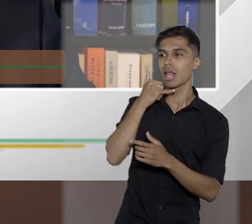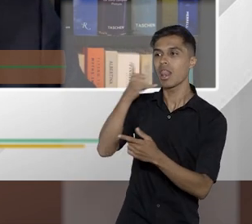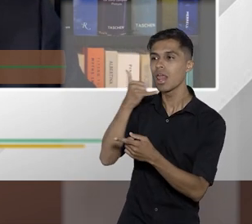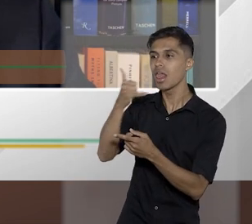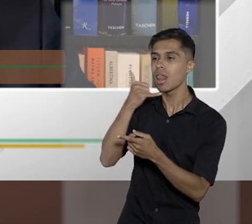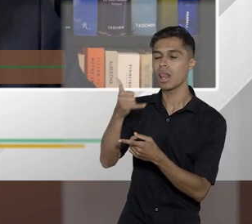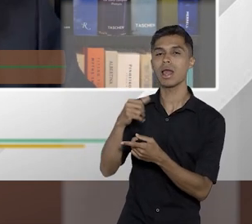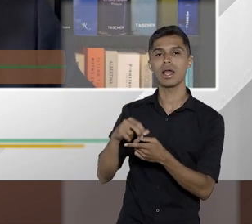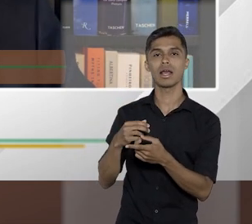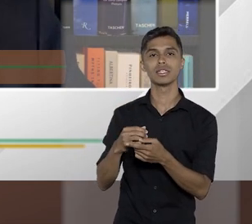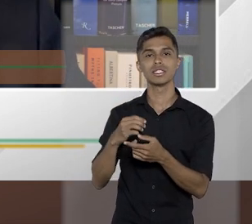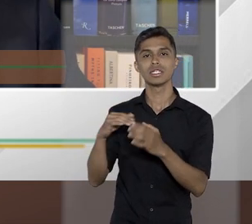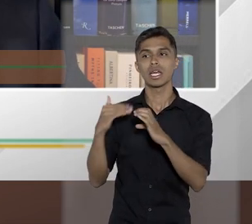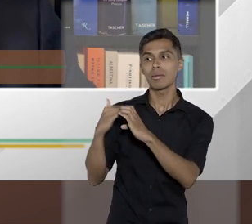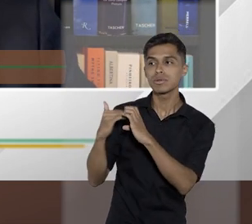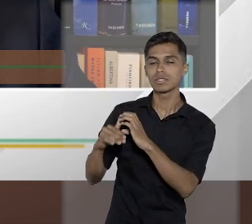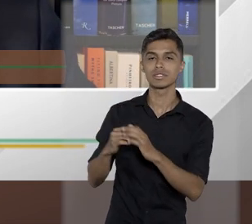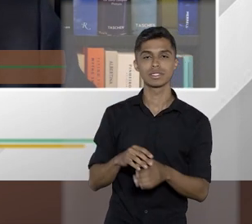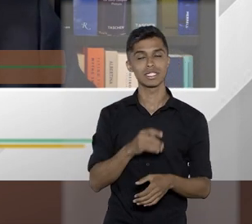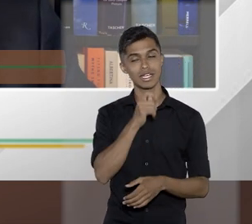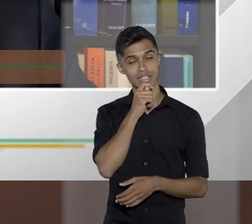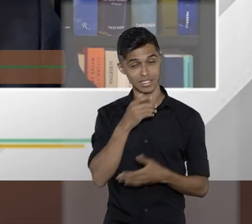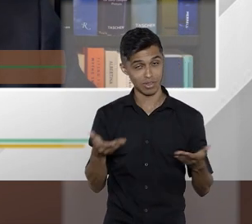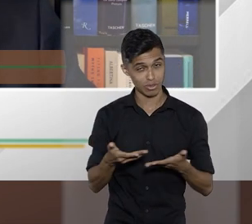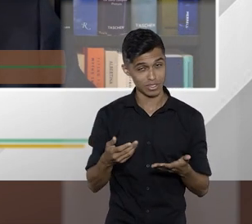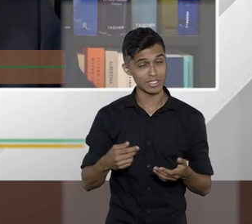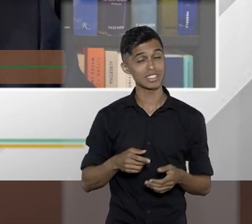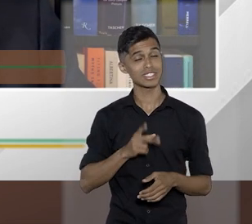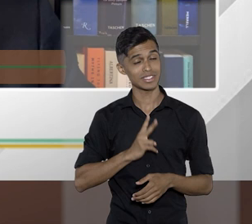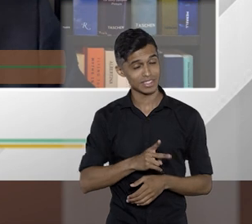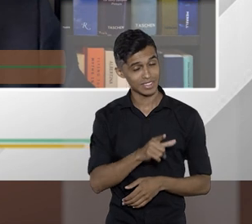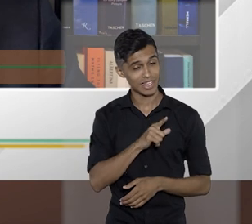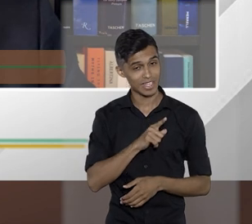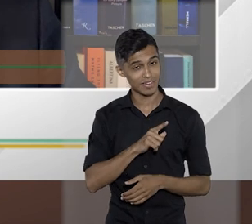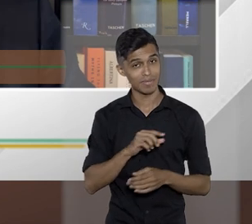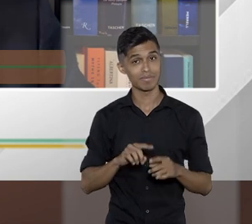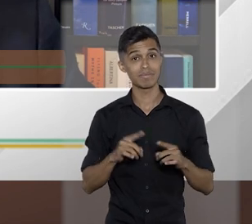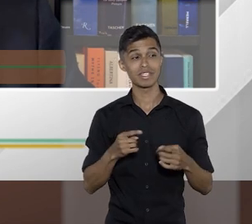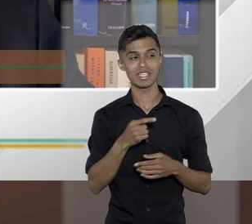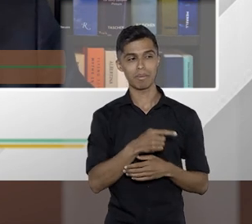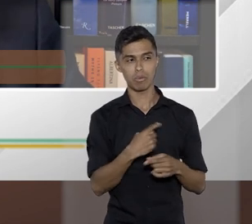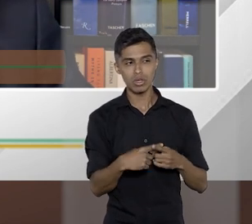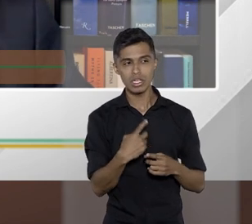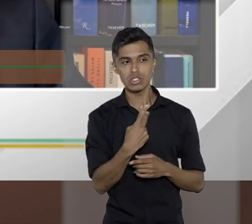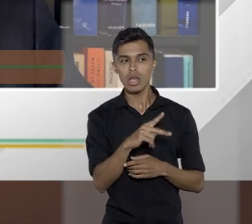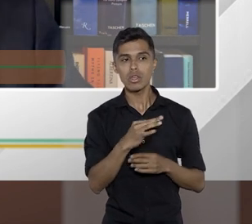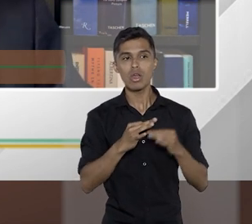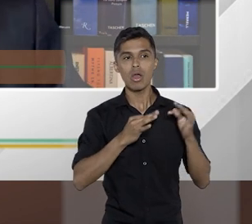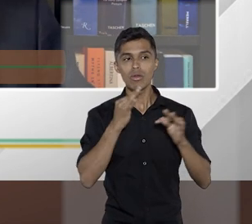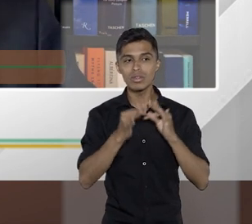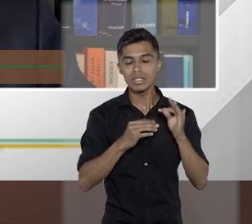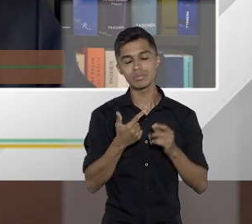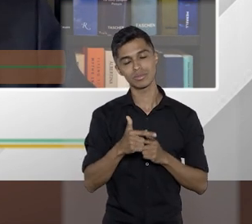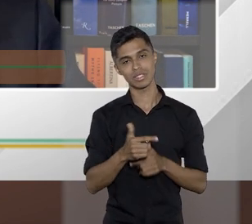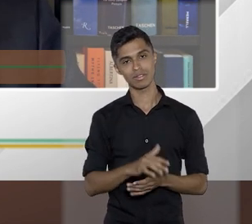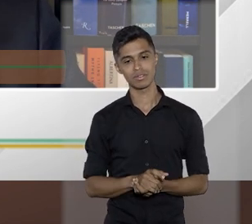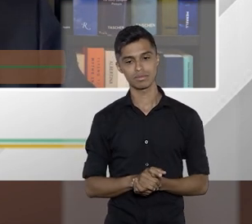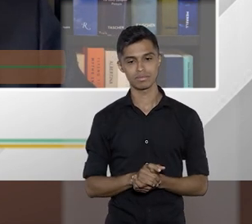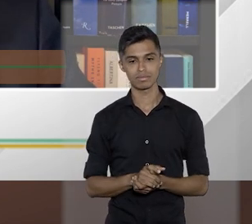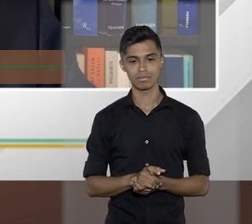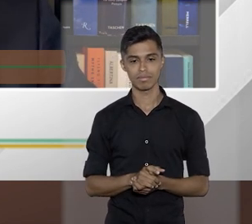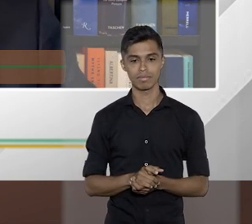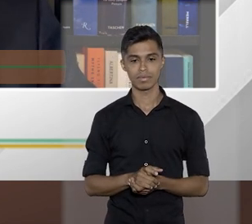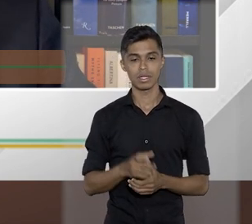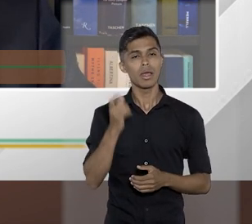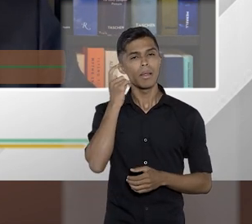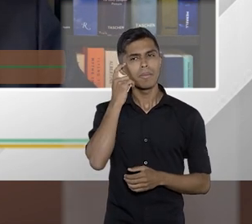foram tratados continuamos a receber esses dados não foram tratados corretamente e quando a